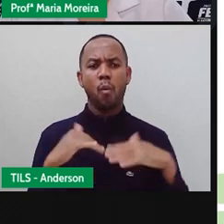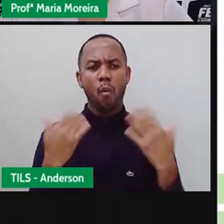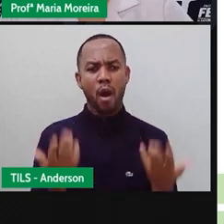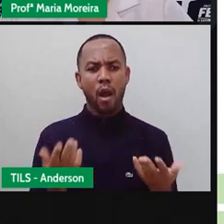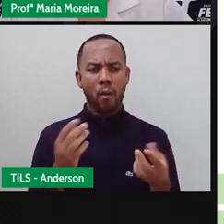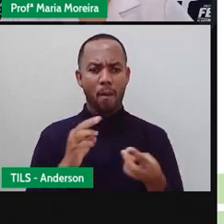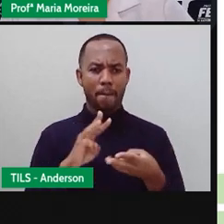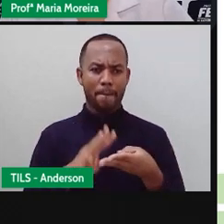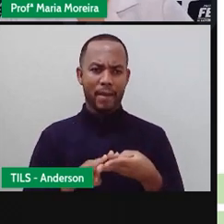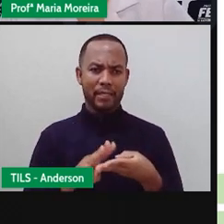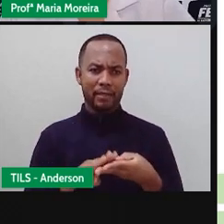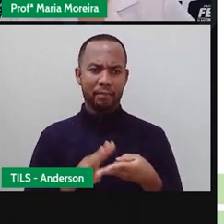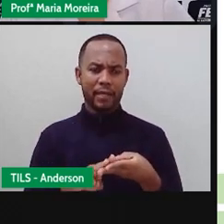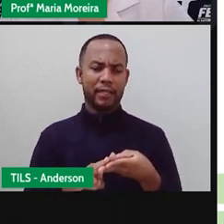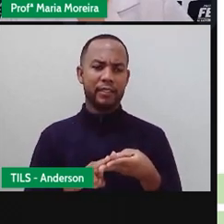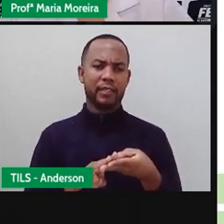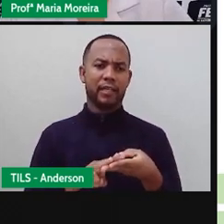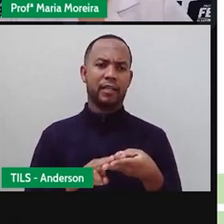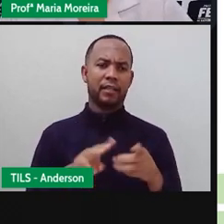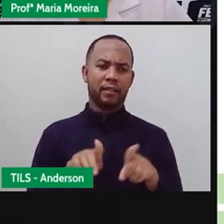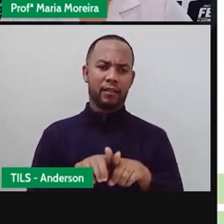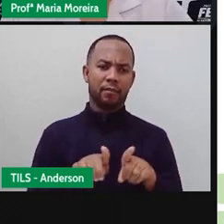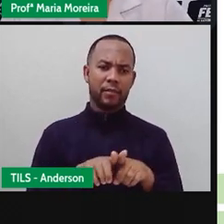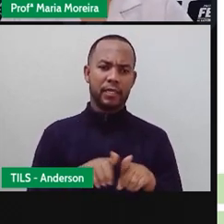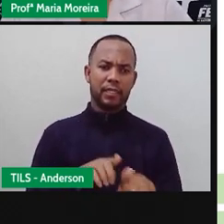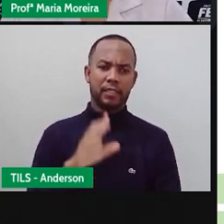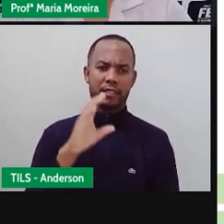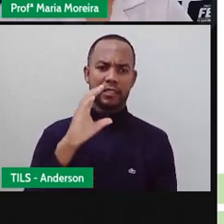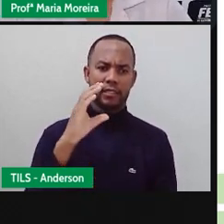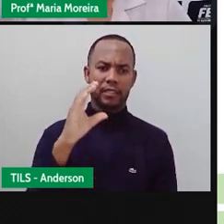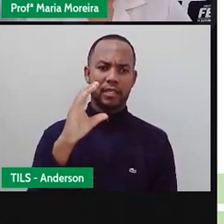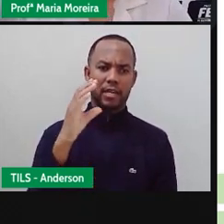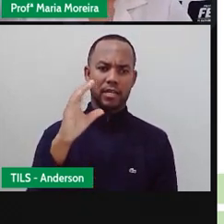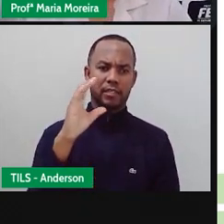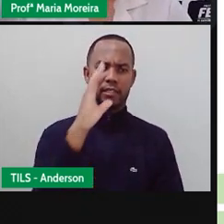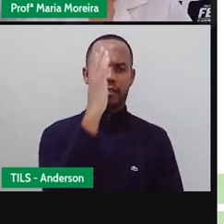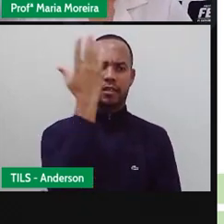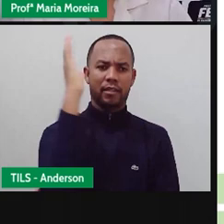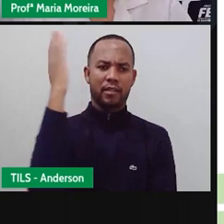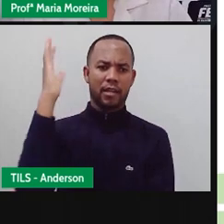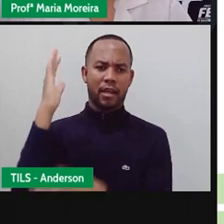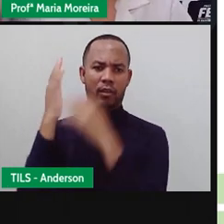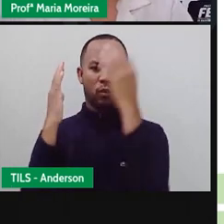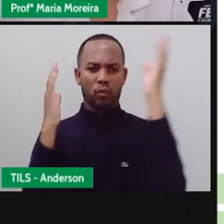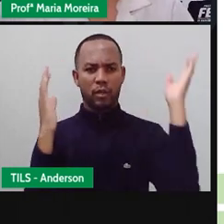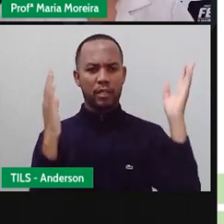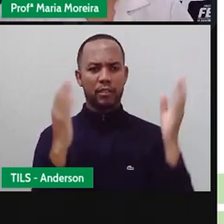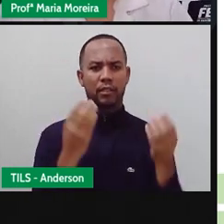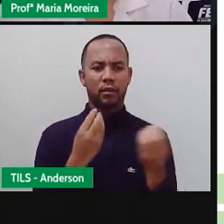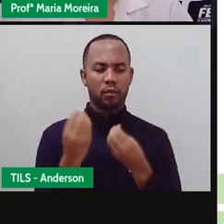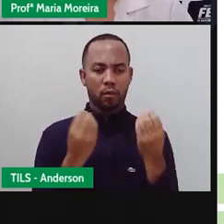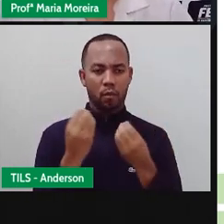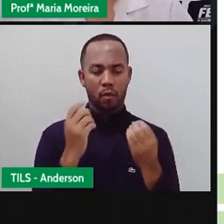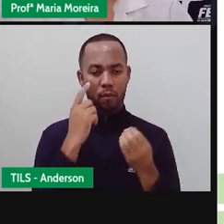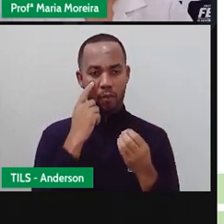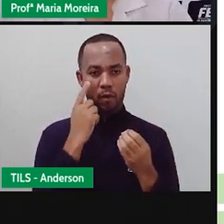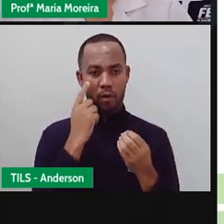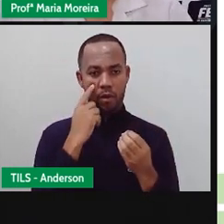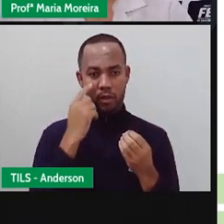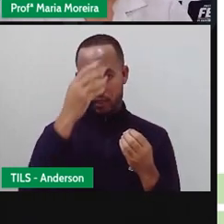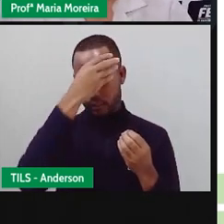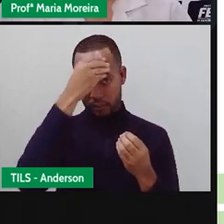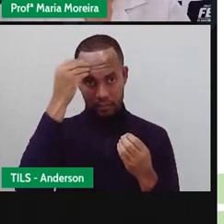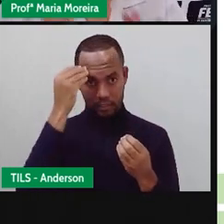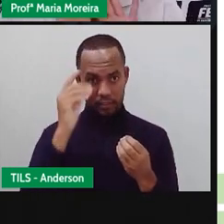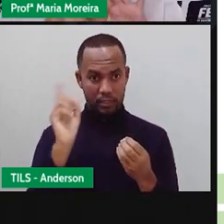ciências da natureza, não esqueçam de, olha, like aqui embaixo para a gente, por